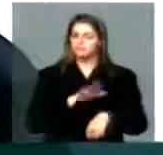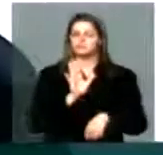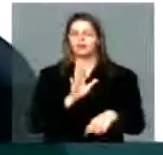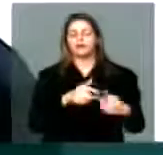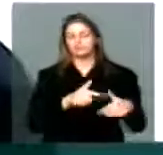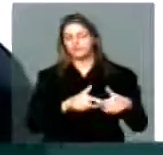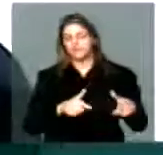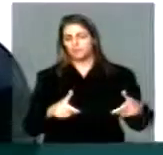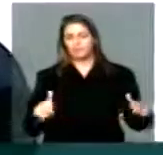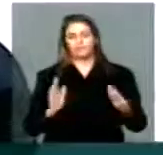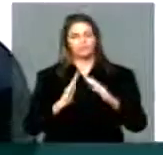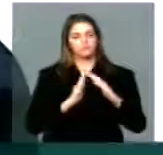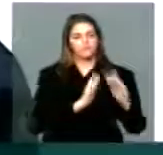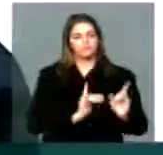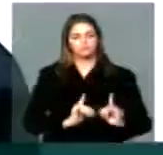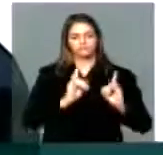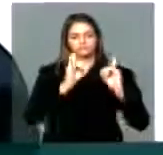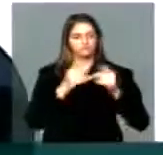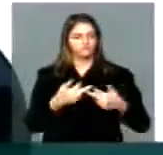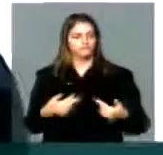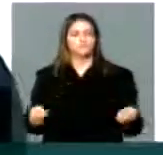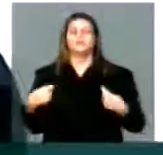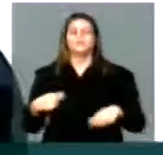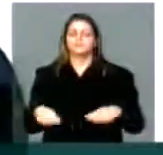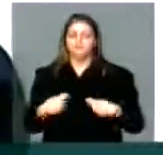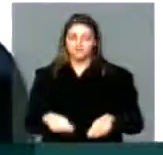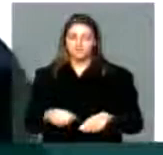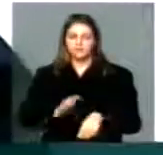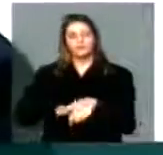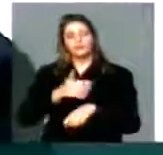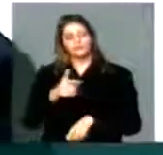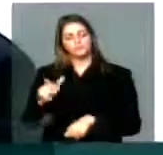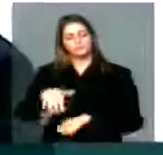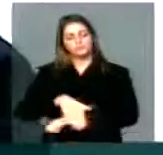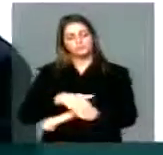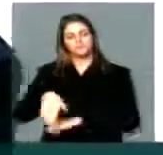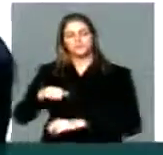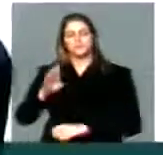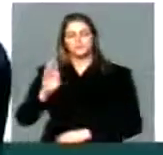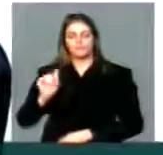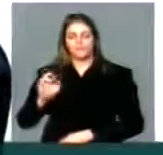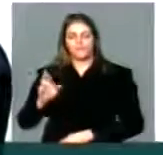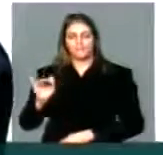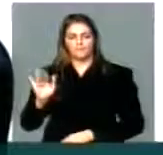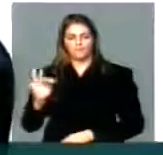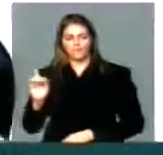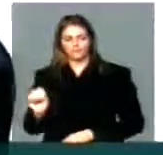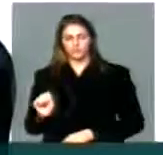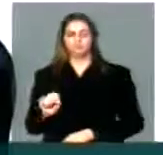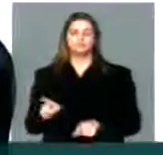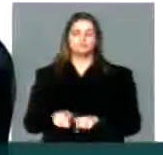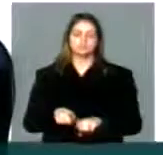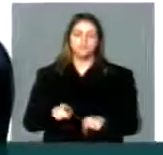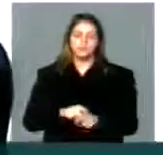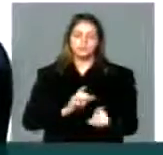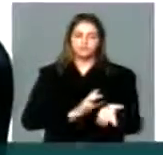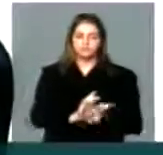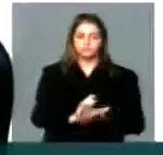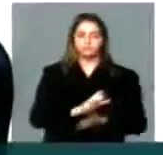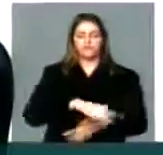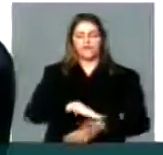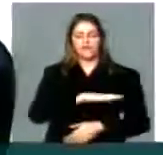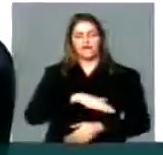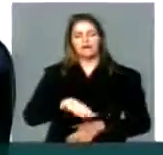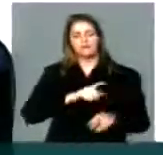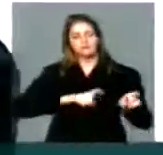e há necessidade, mais uma quadra no bairro de Barbados e mais um investimento